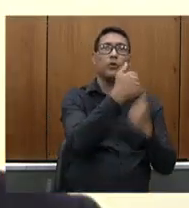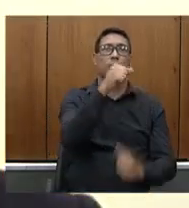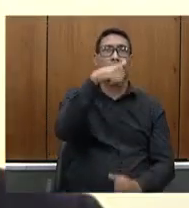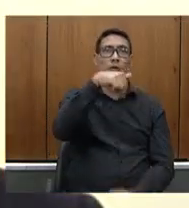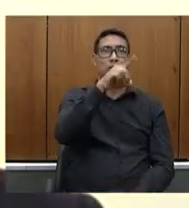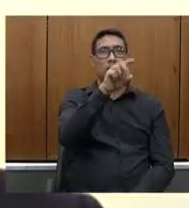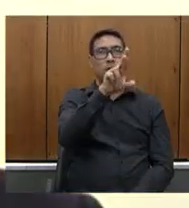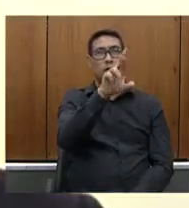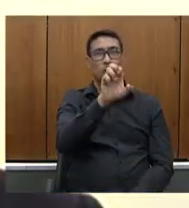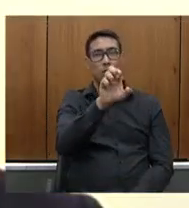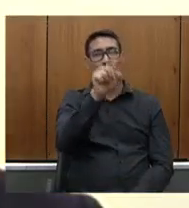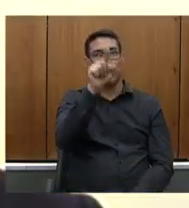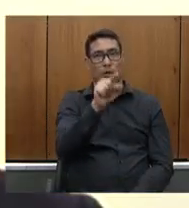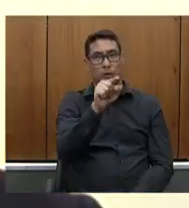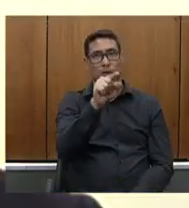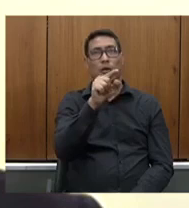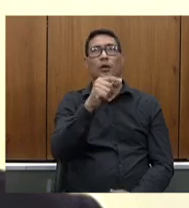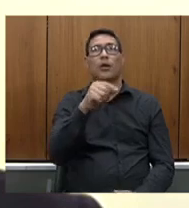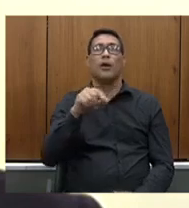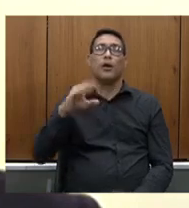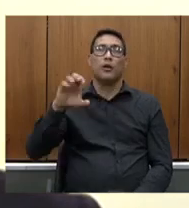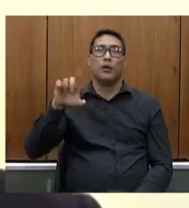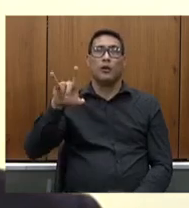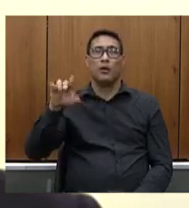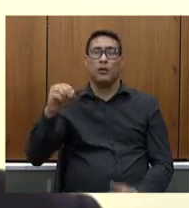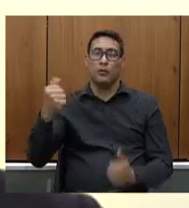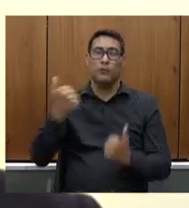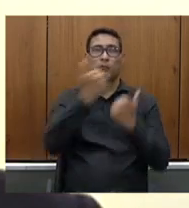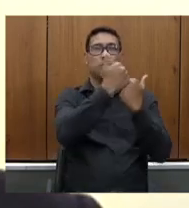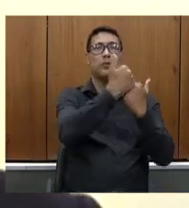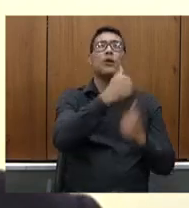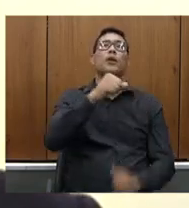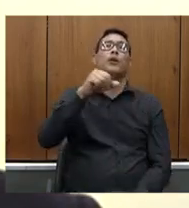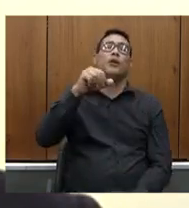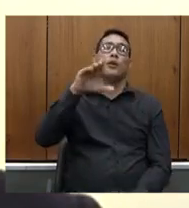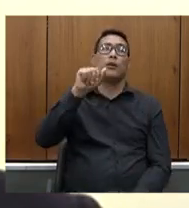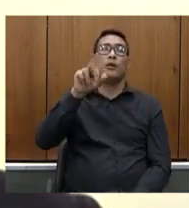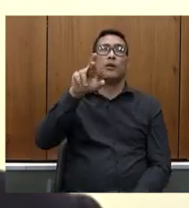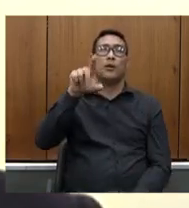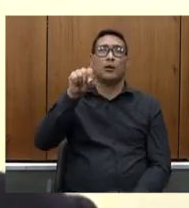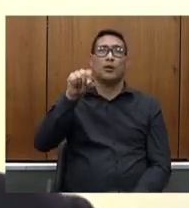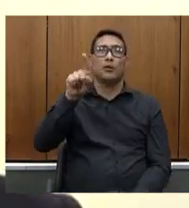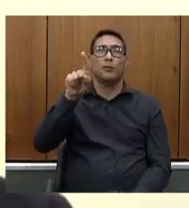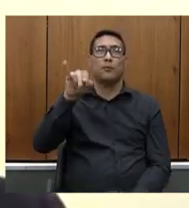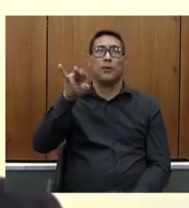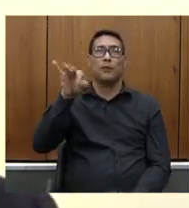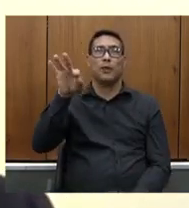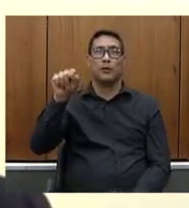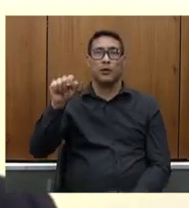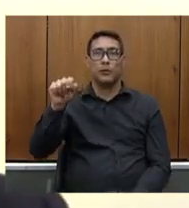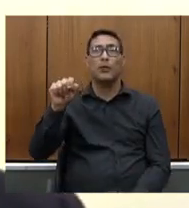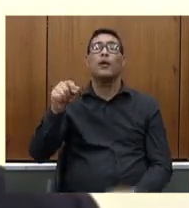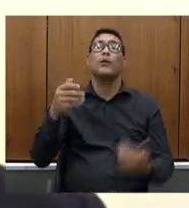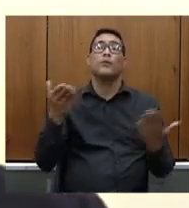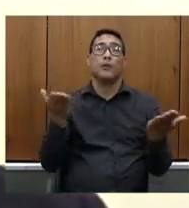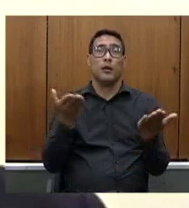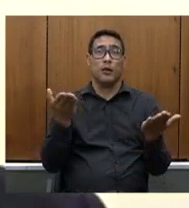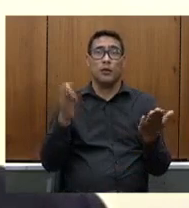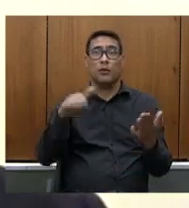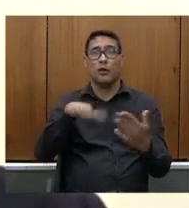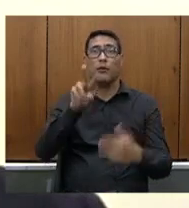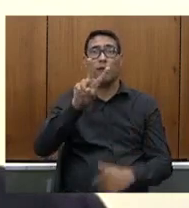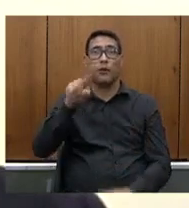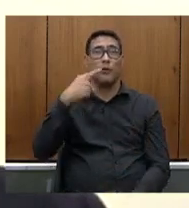é a deputada Celise substituindo o deputado Carlos Pimenta eu passo a palavra para que a deputada